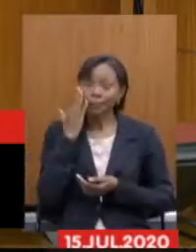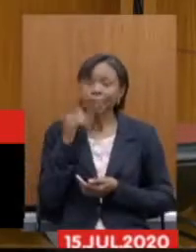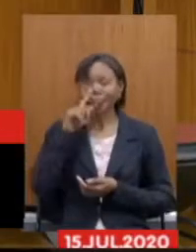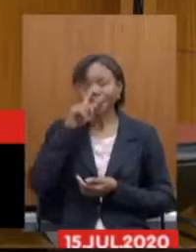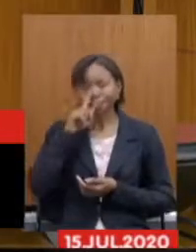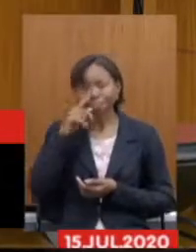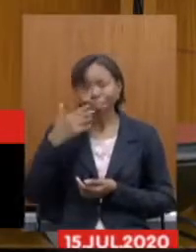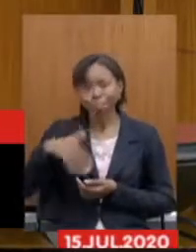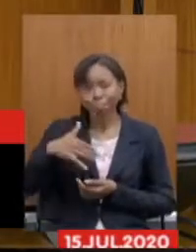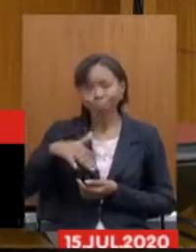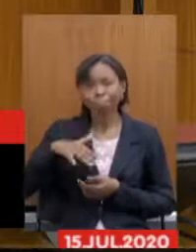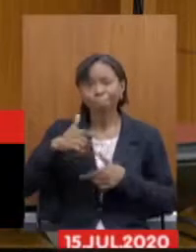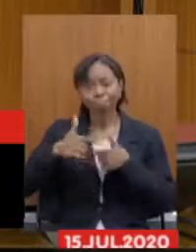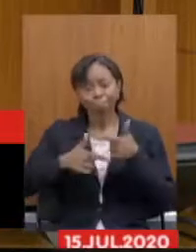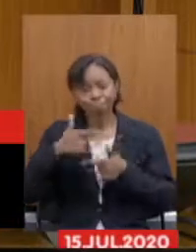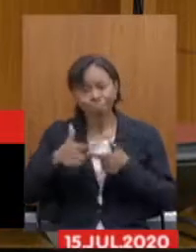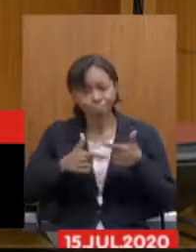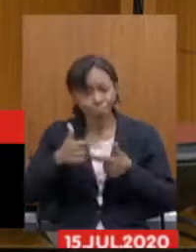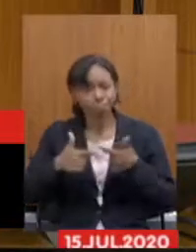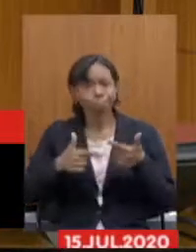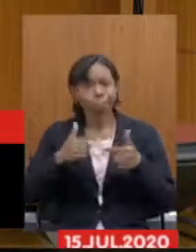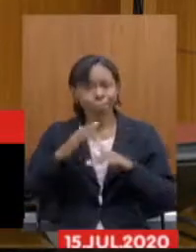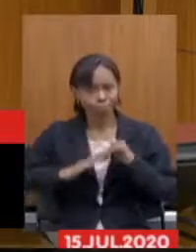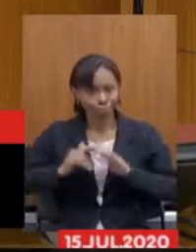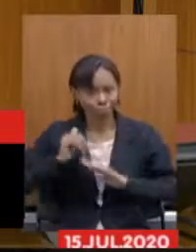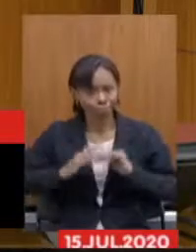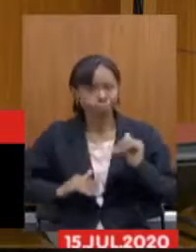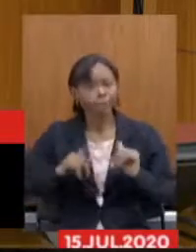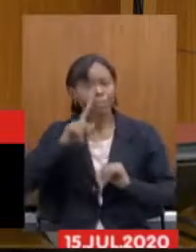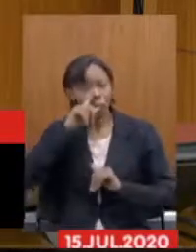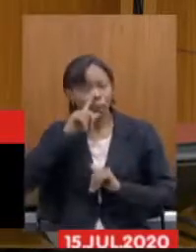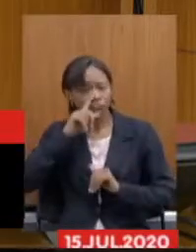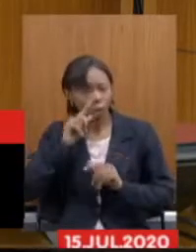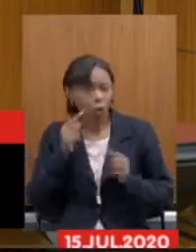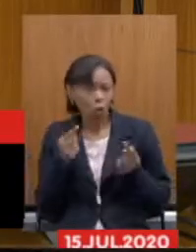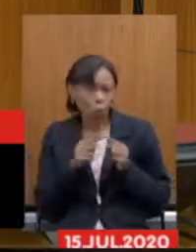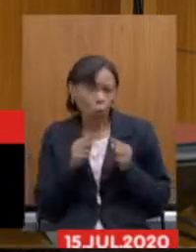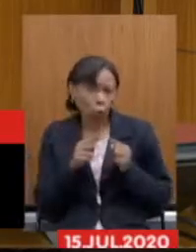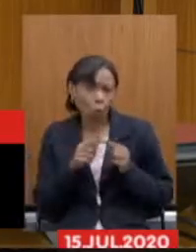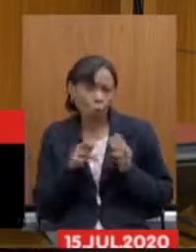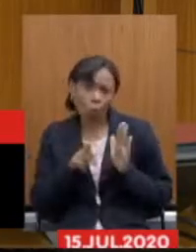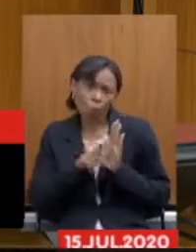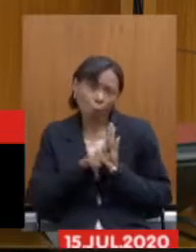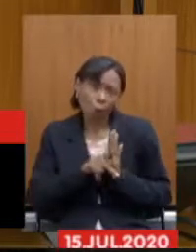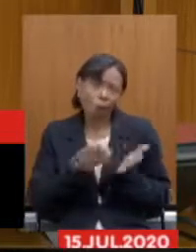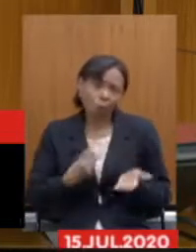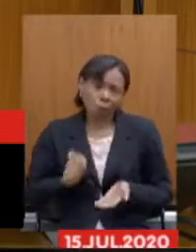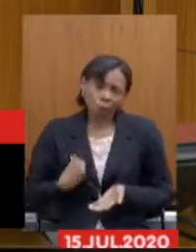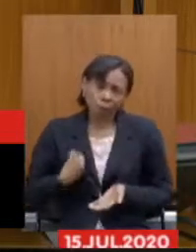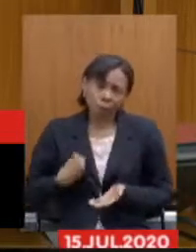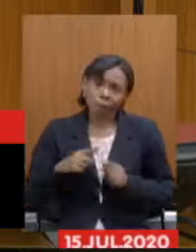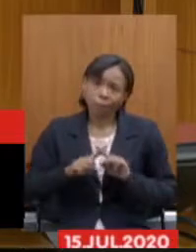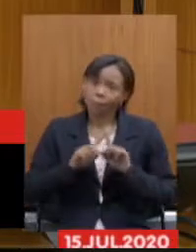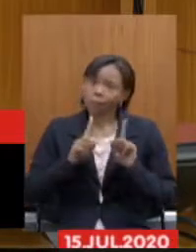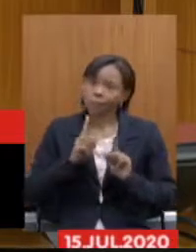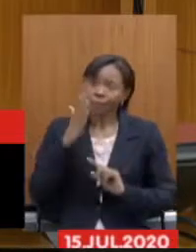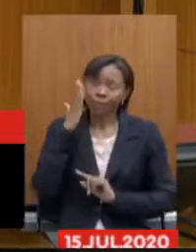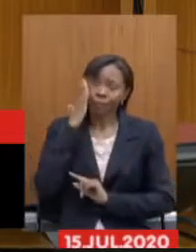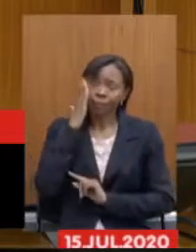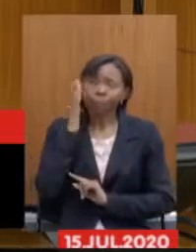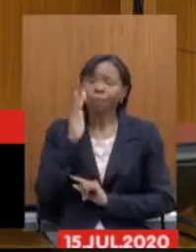profissões, das nossas atividades. O risco é muitas vezes inerente às nossas vidas, mas nós sabemos também